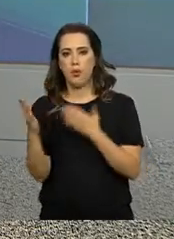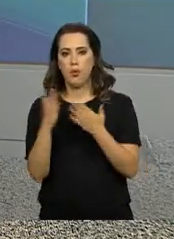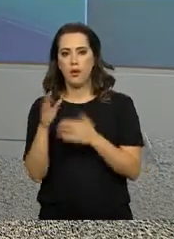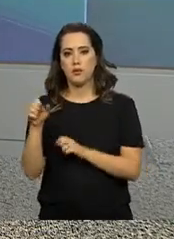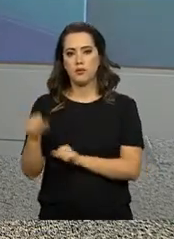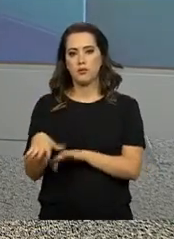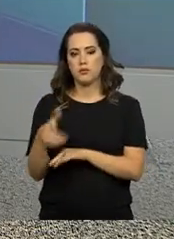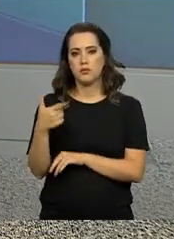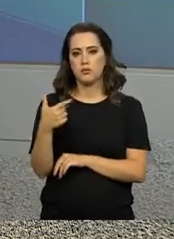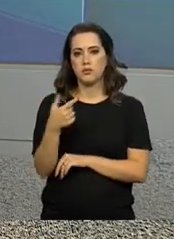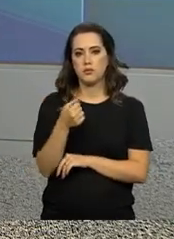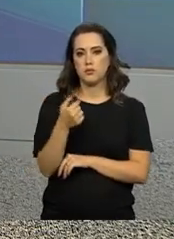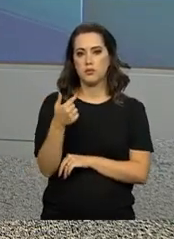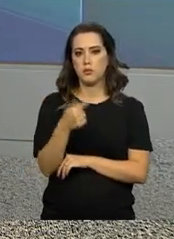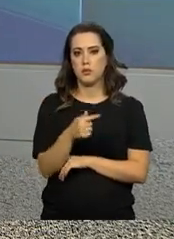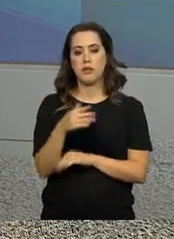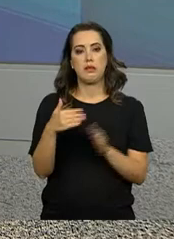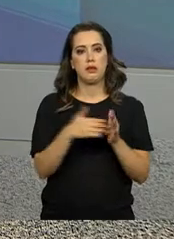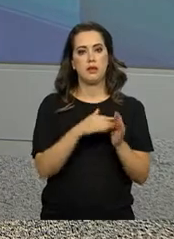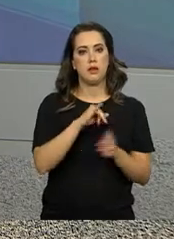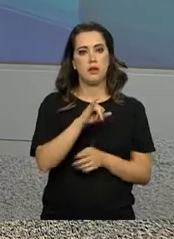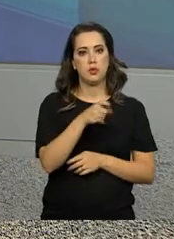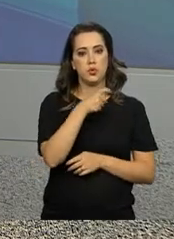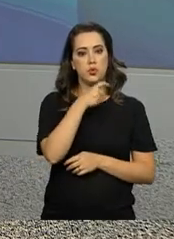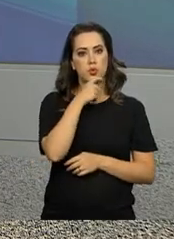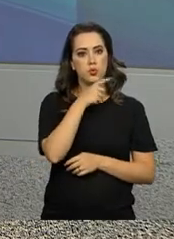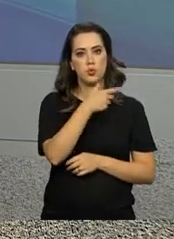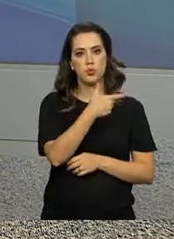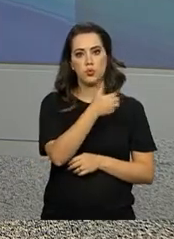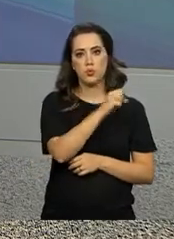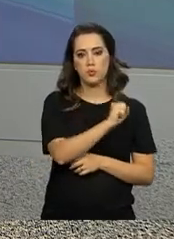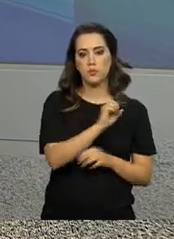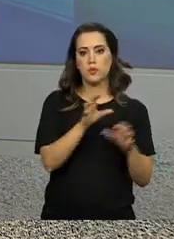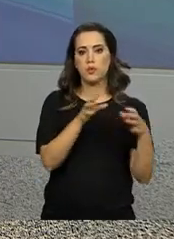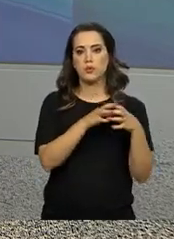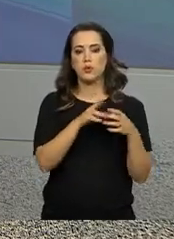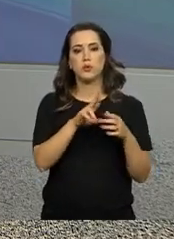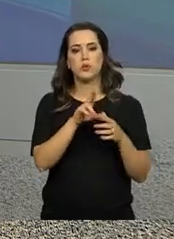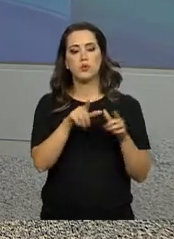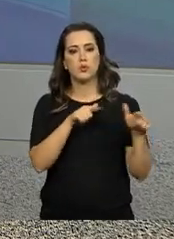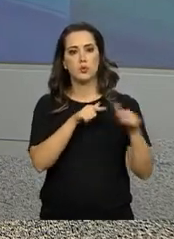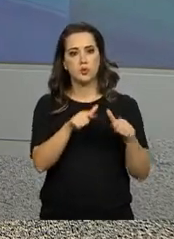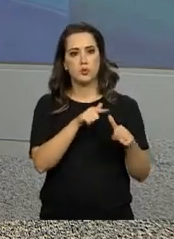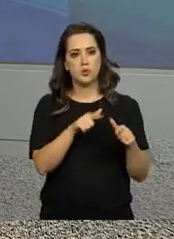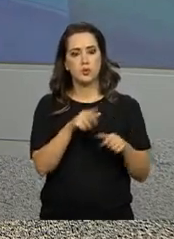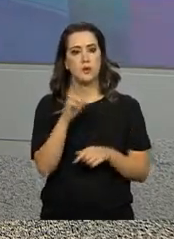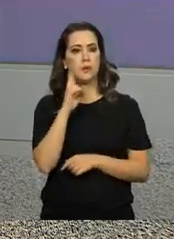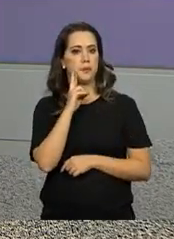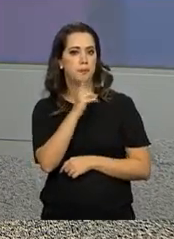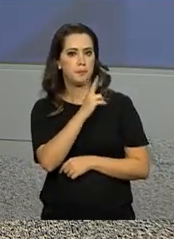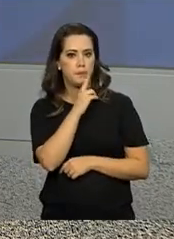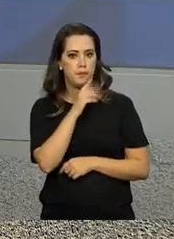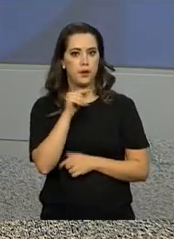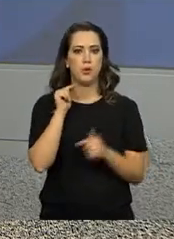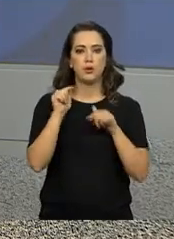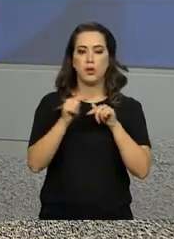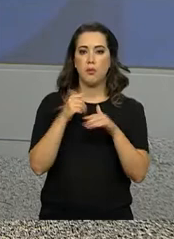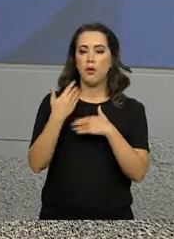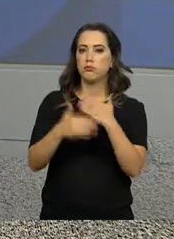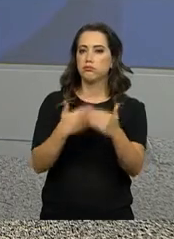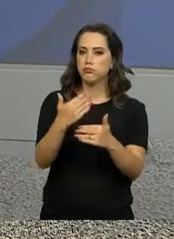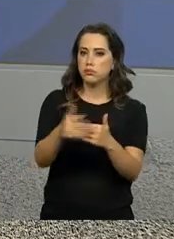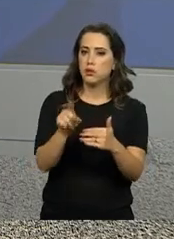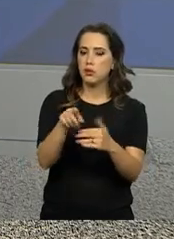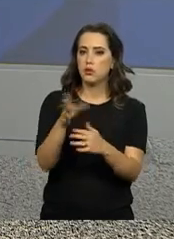de 2017 a julho de 2018, pela Superintendência Regional do Trabalho de Roraima. A medida faz parte do